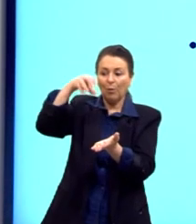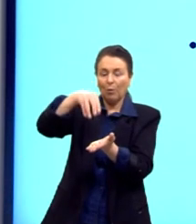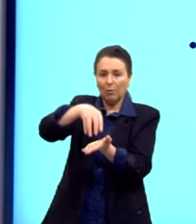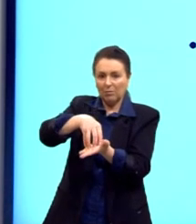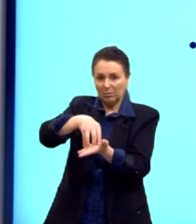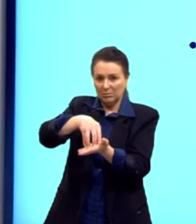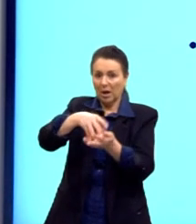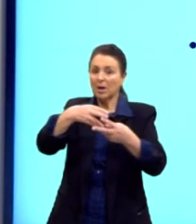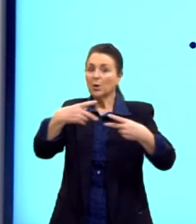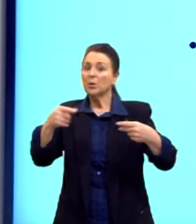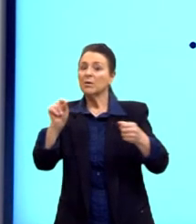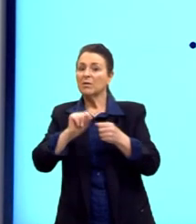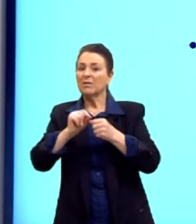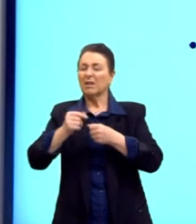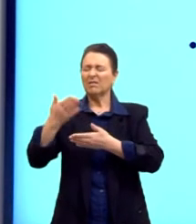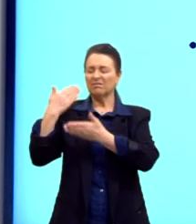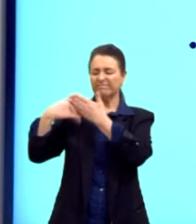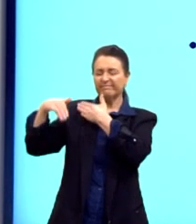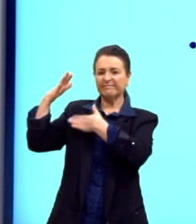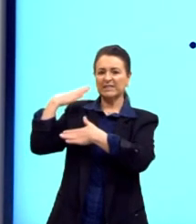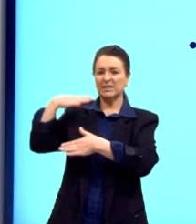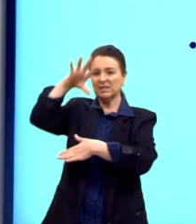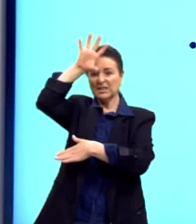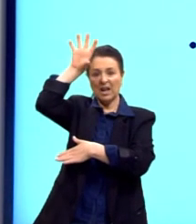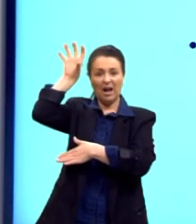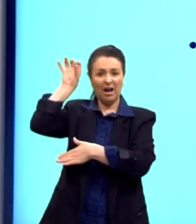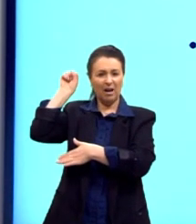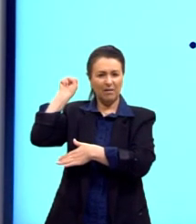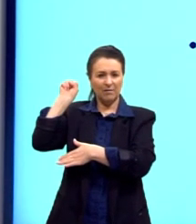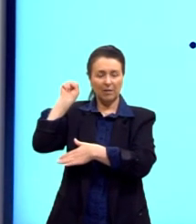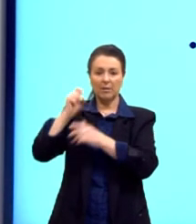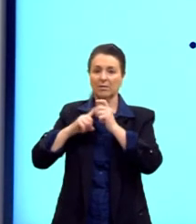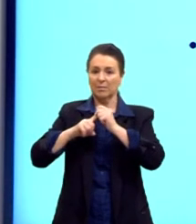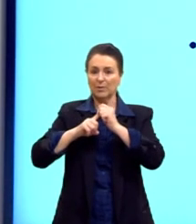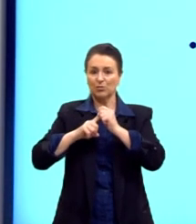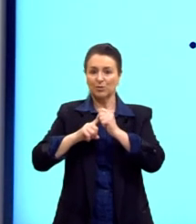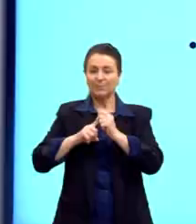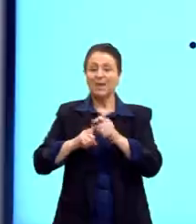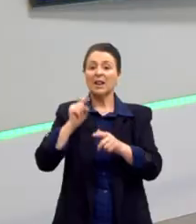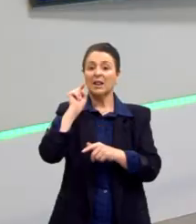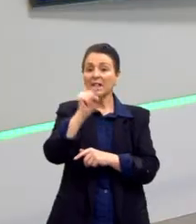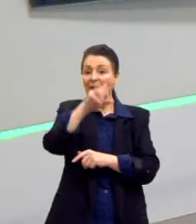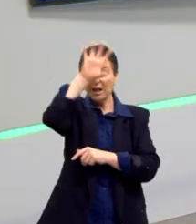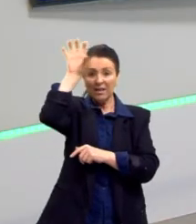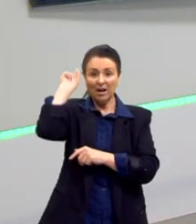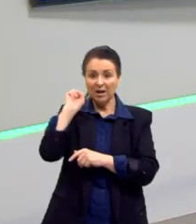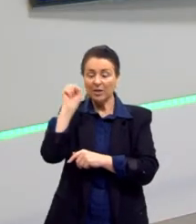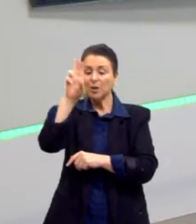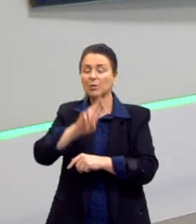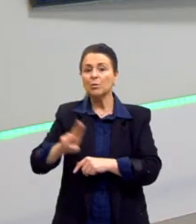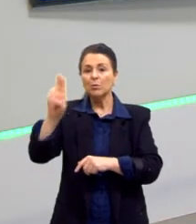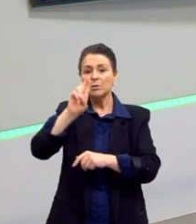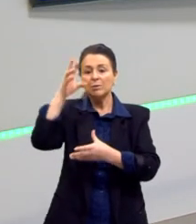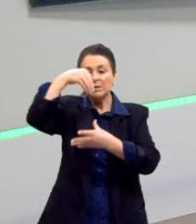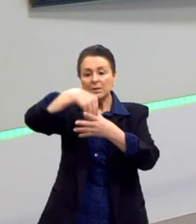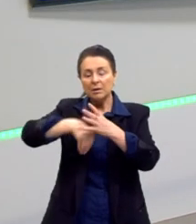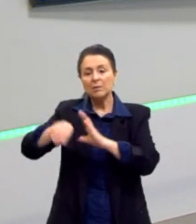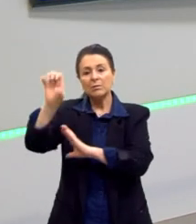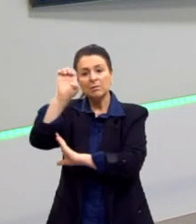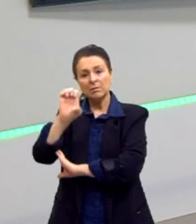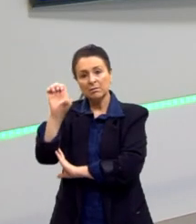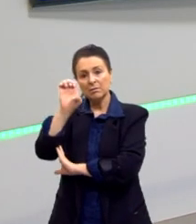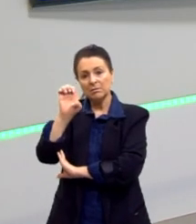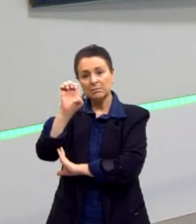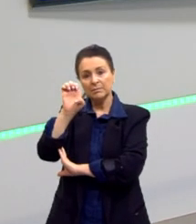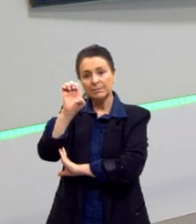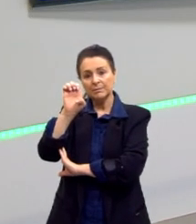de coisas que foram feitas na África, principalmente, né, no continente africano e aplicam isso para o continente europeu. Então,